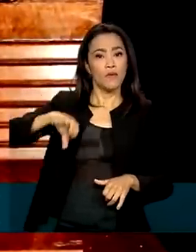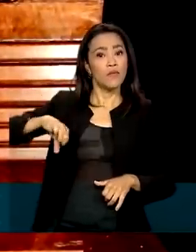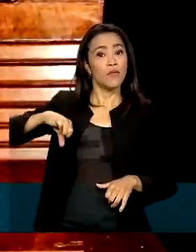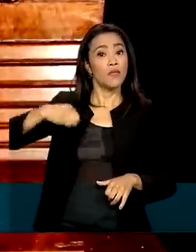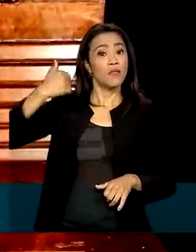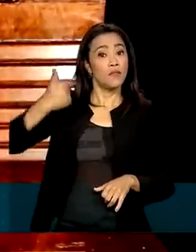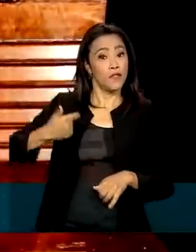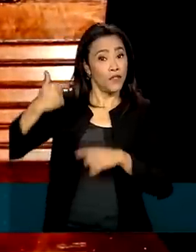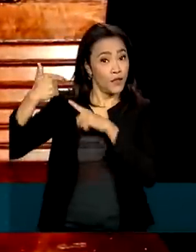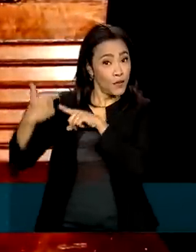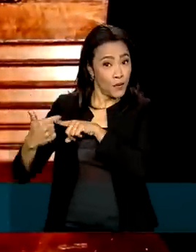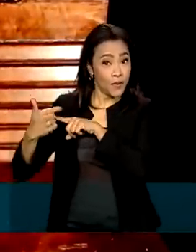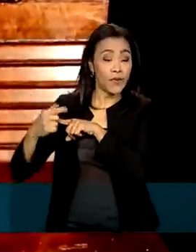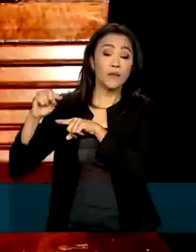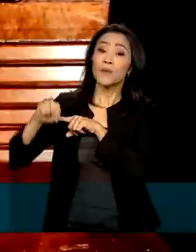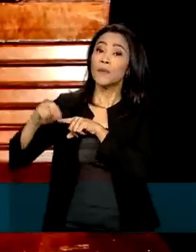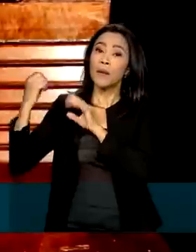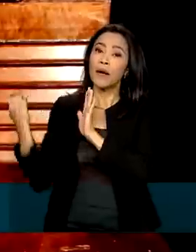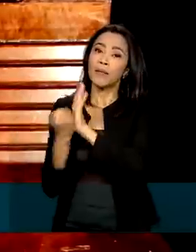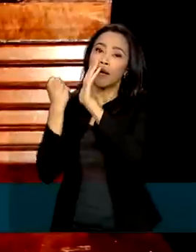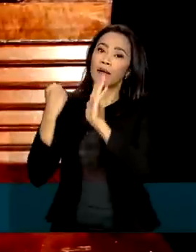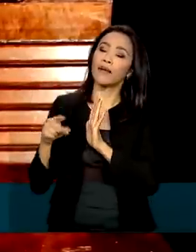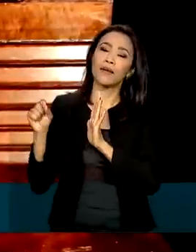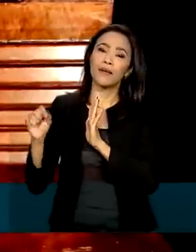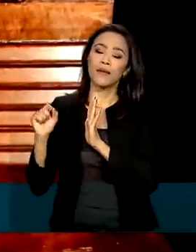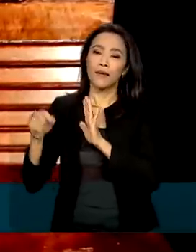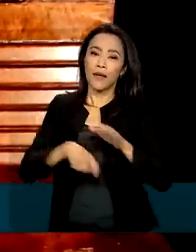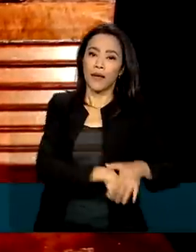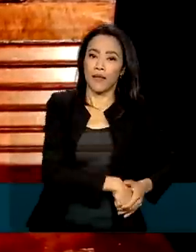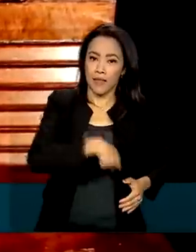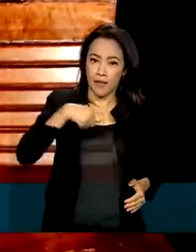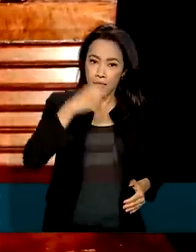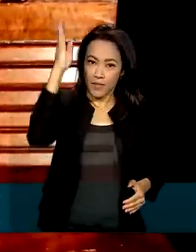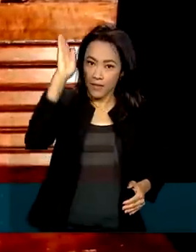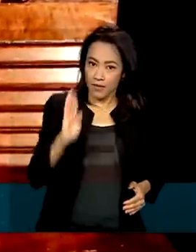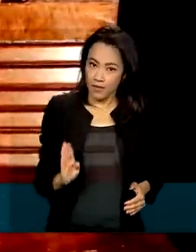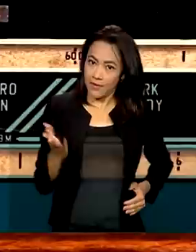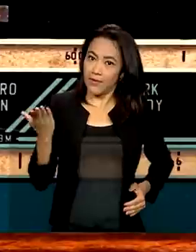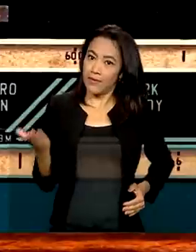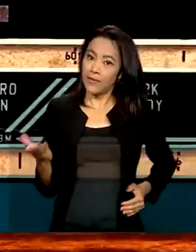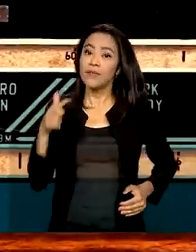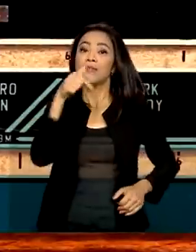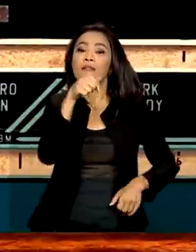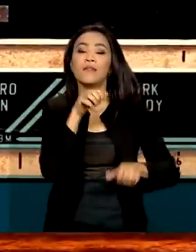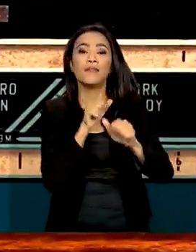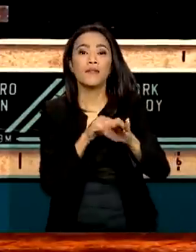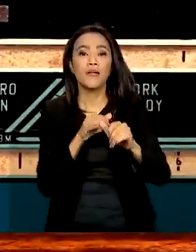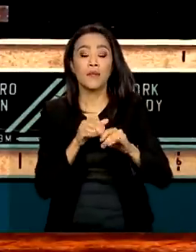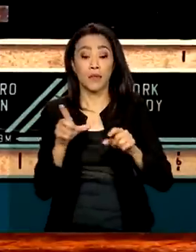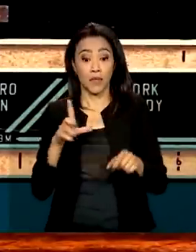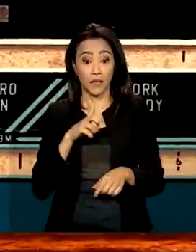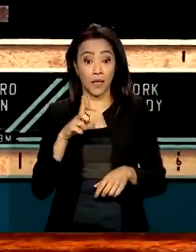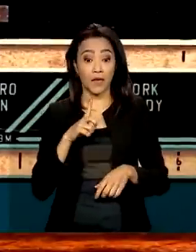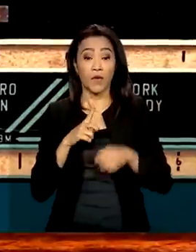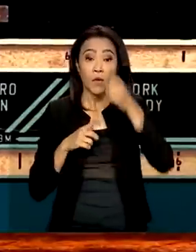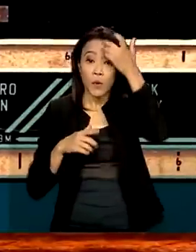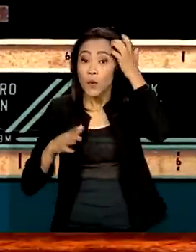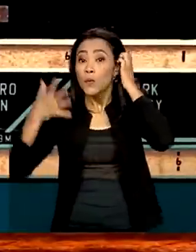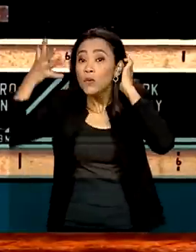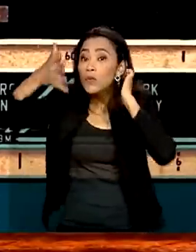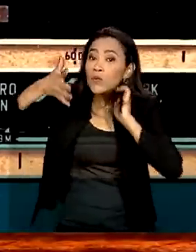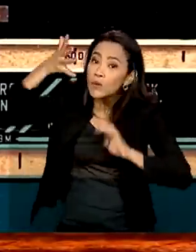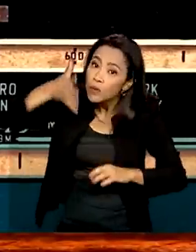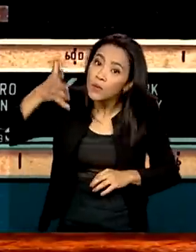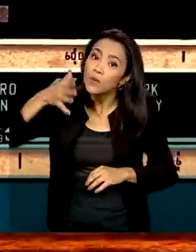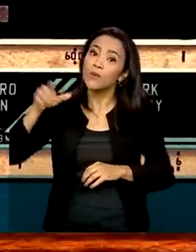A data marcava o centenário da independência, 7 de setembro. Com o discurso do então presidente do país,